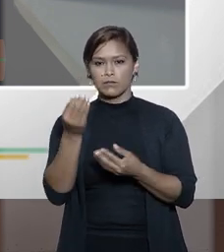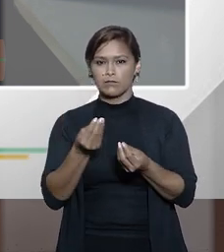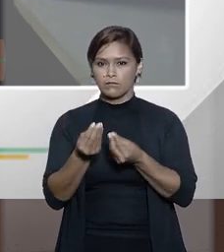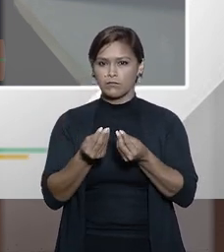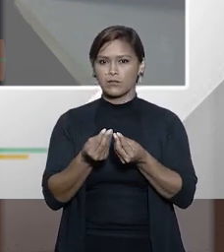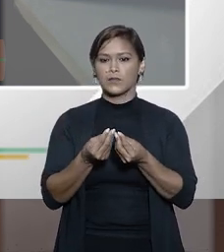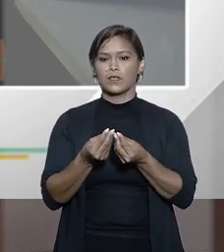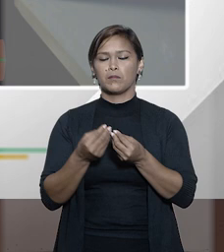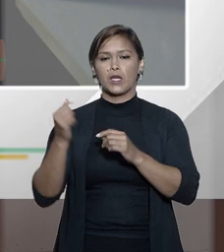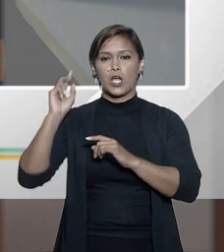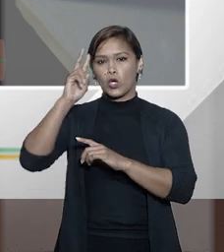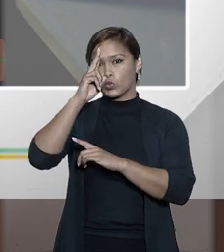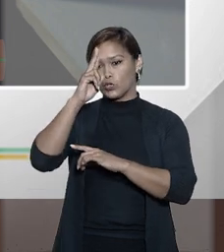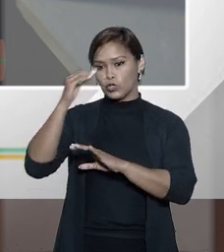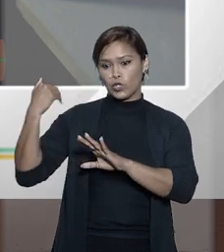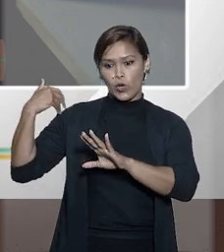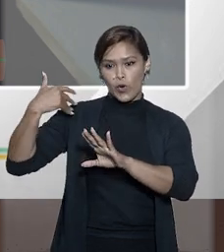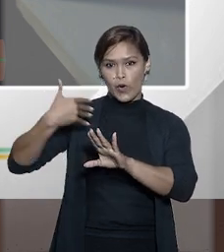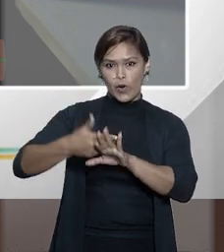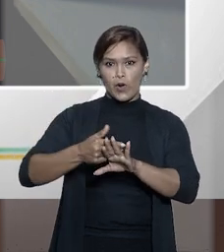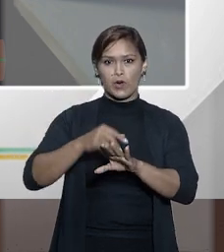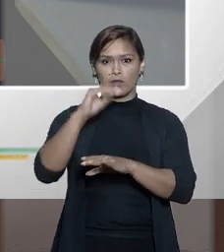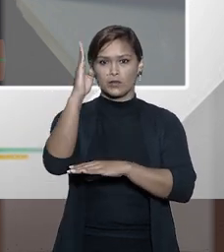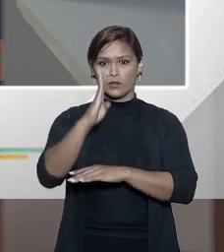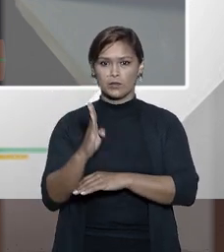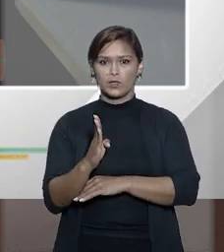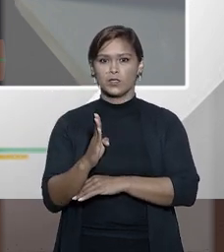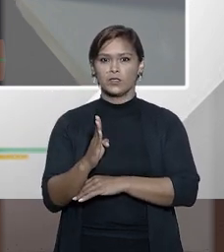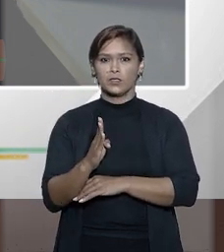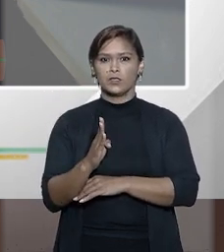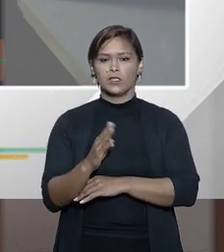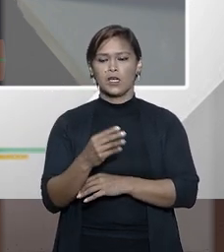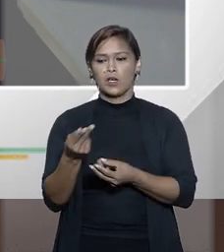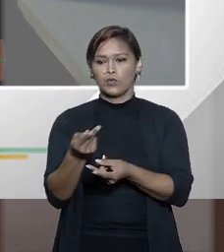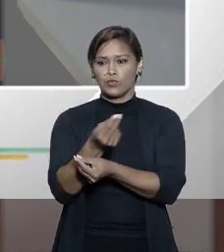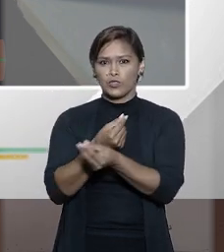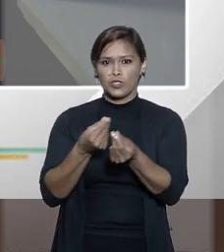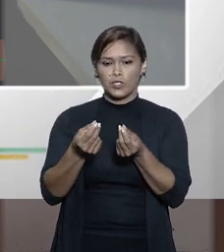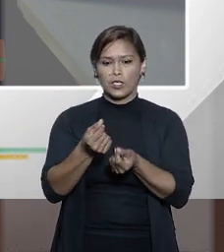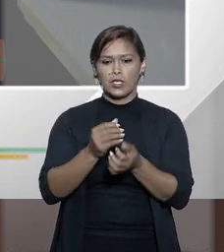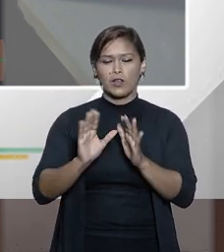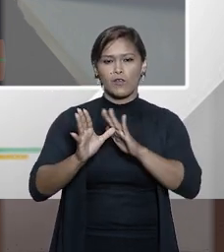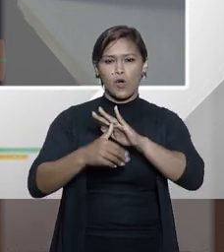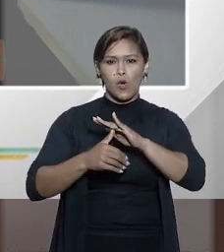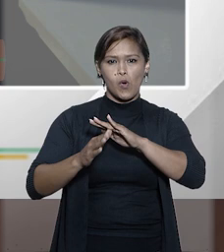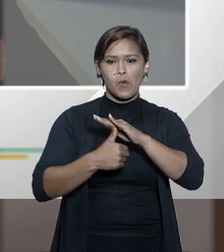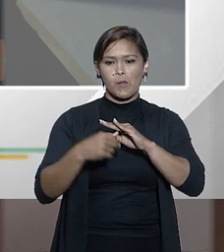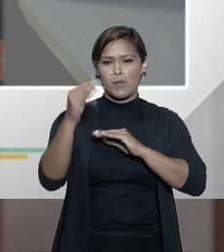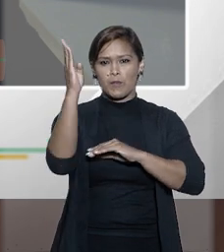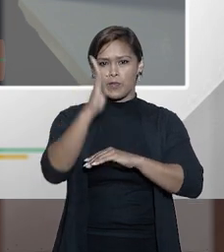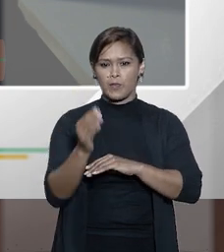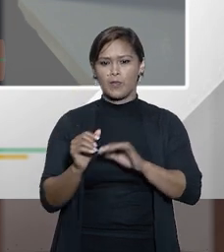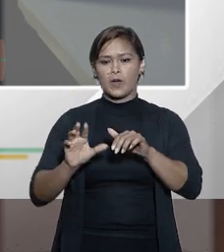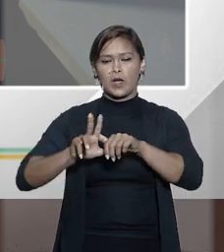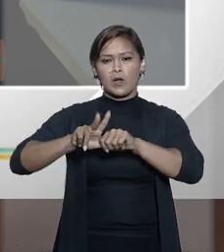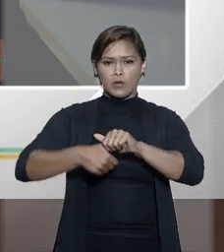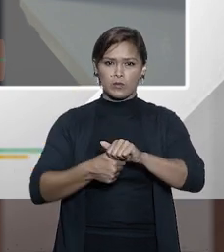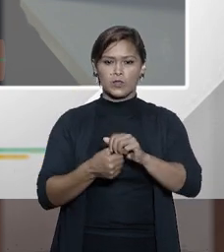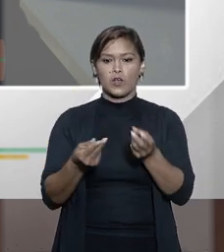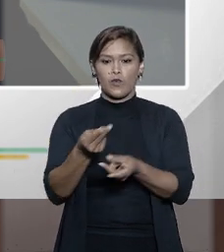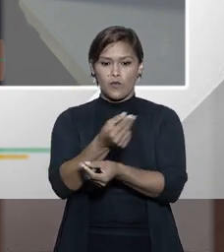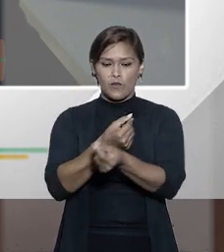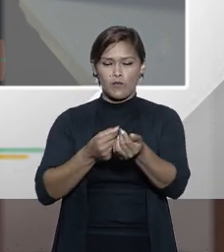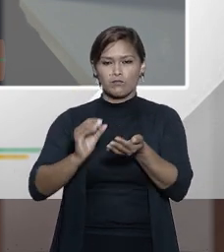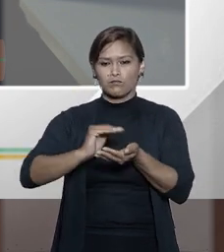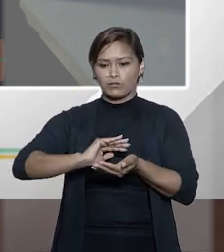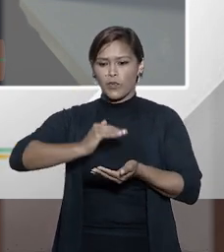os períodos históricos do Brasil a quantidade de dinheiro que já foi roubado do país na corrupção a quantidade